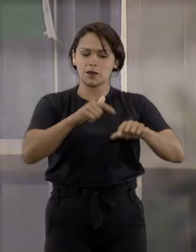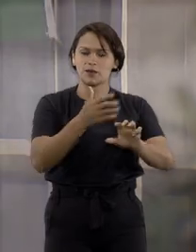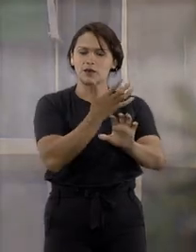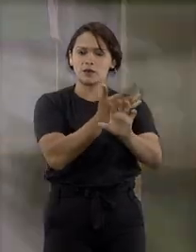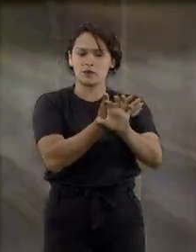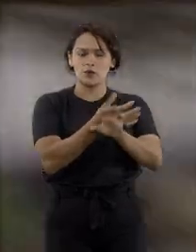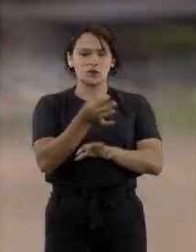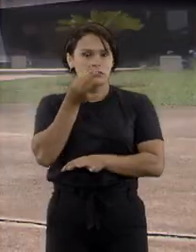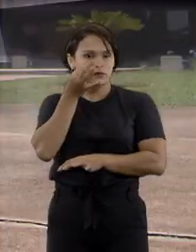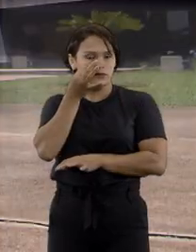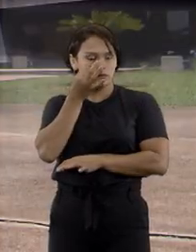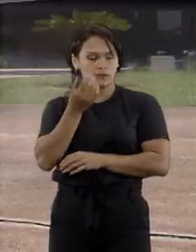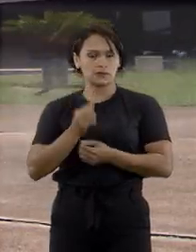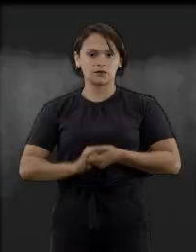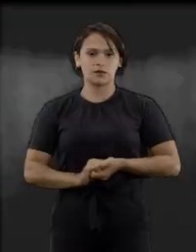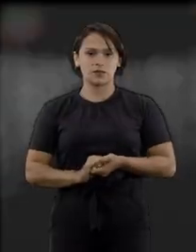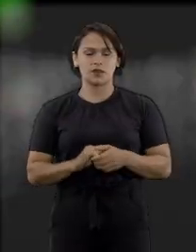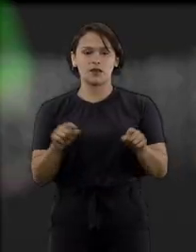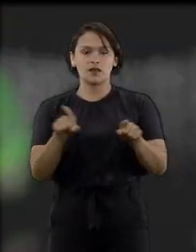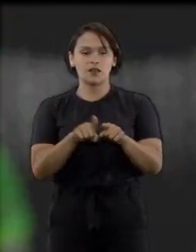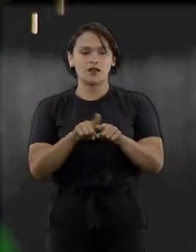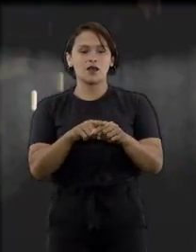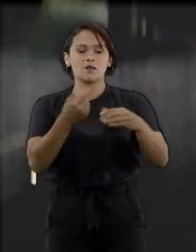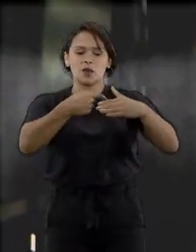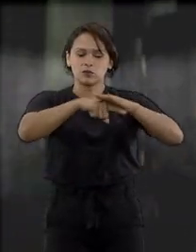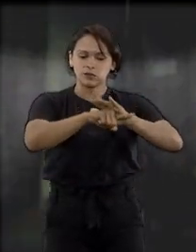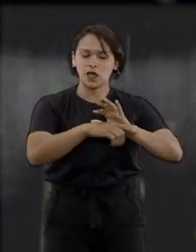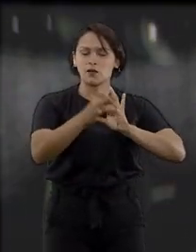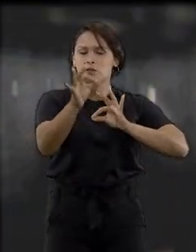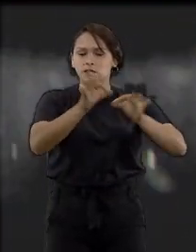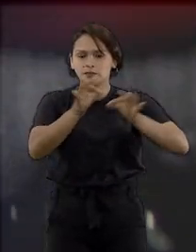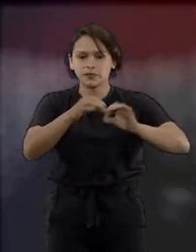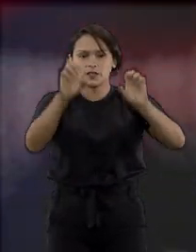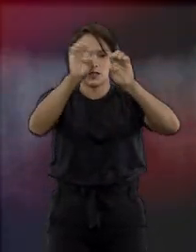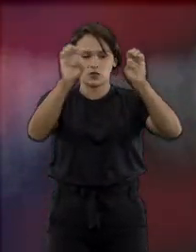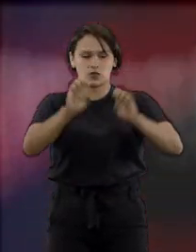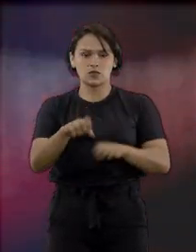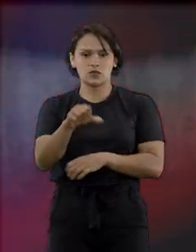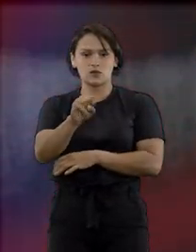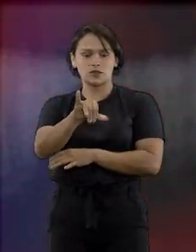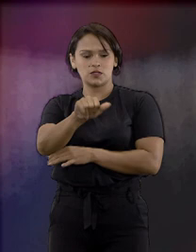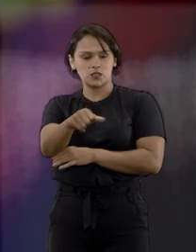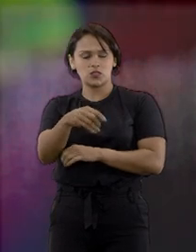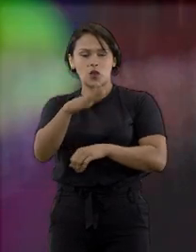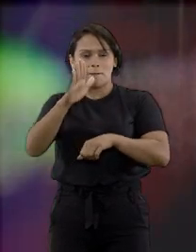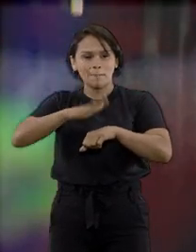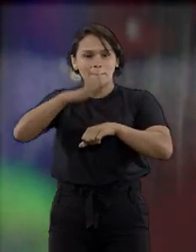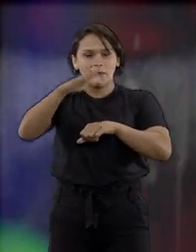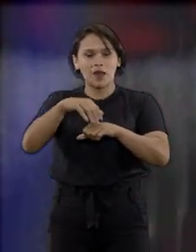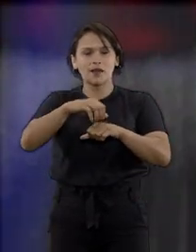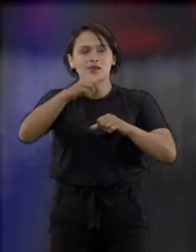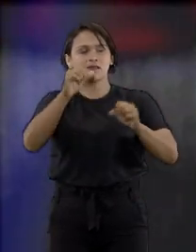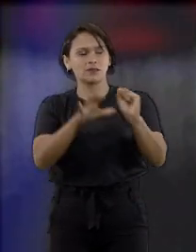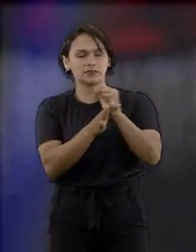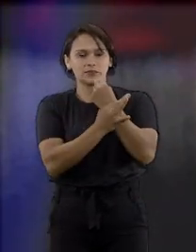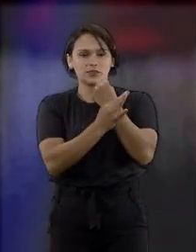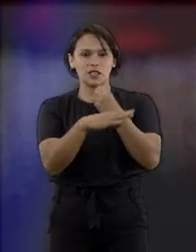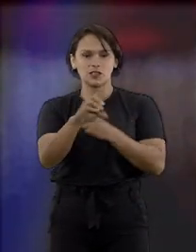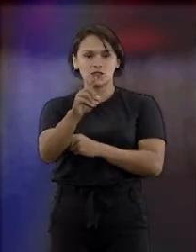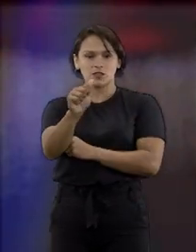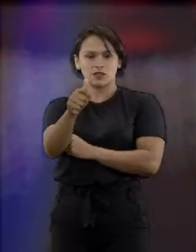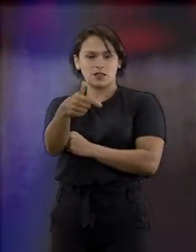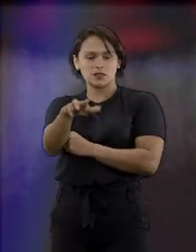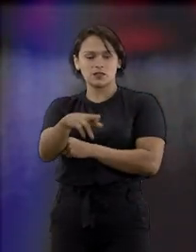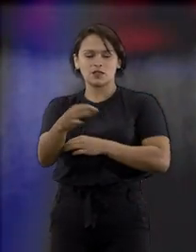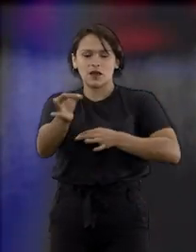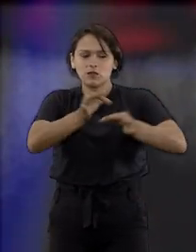trabalho remoto e presencial. Além das ações internas de reestruturação, o STJ aumentou a segurança de dados, que